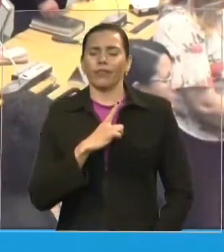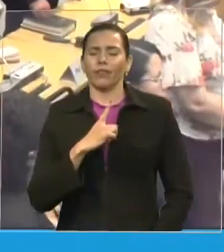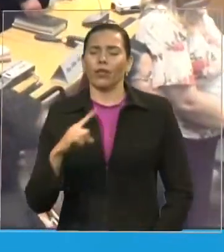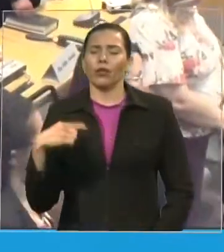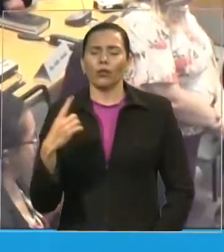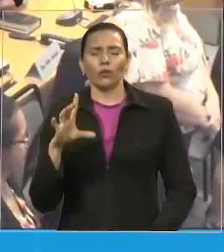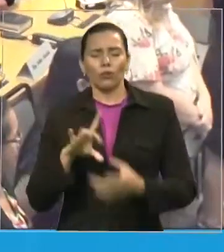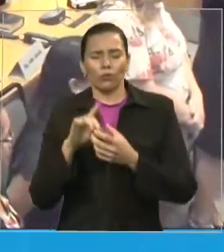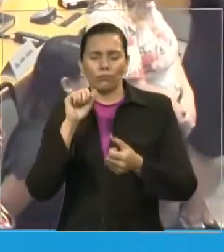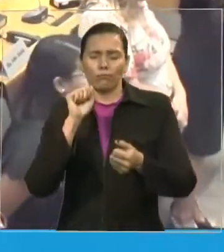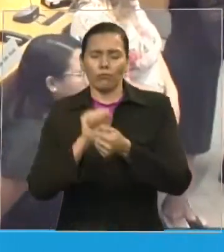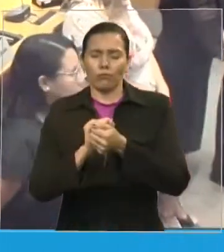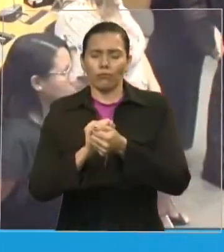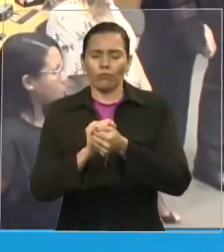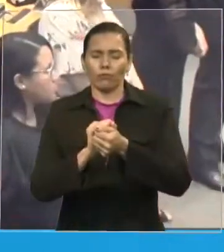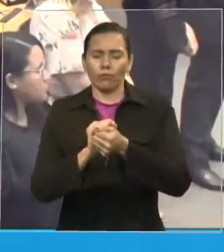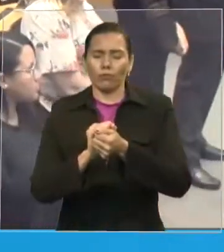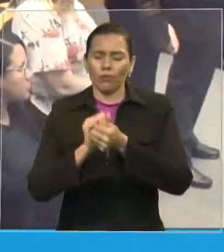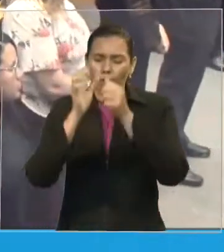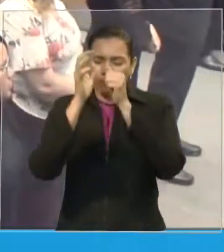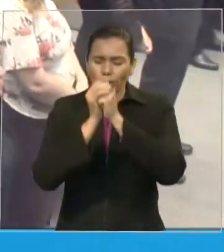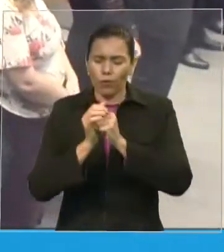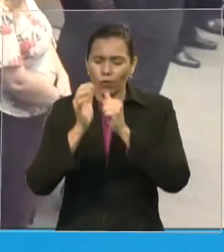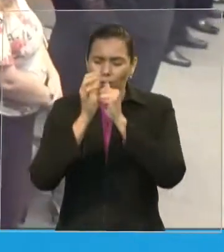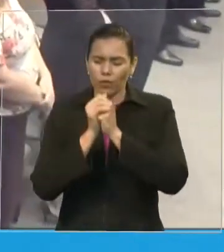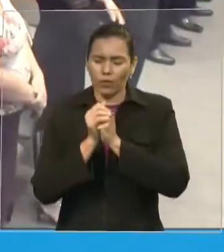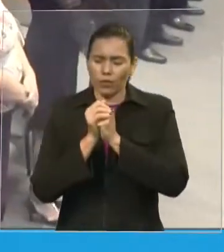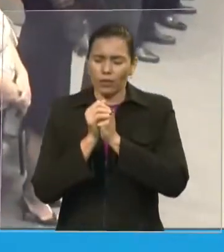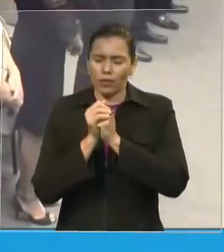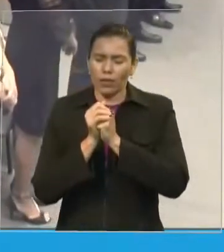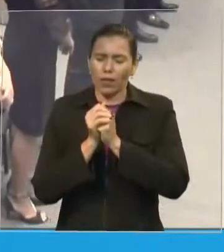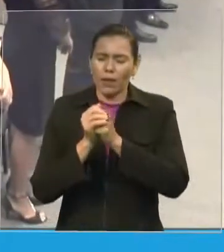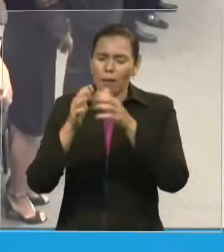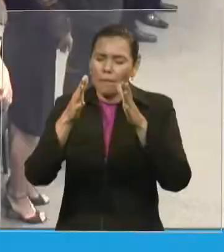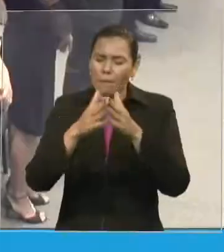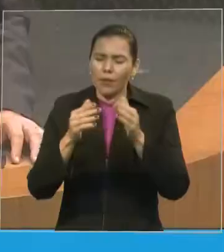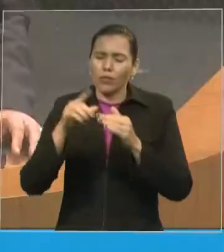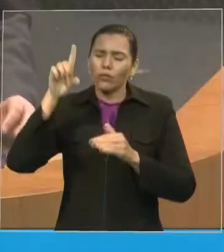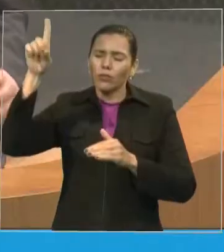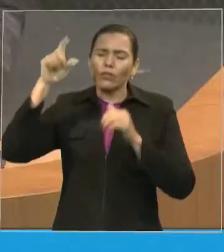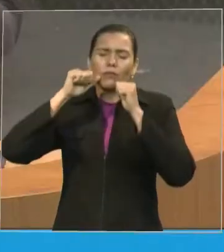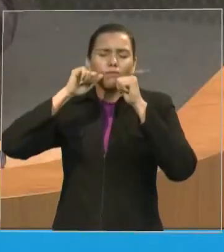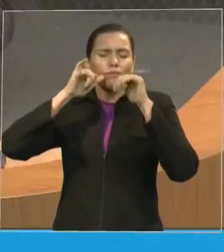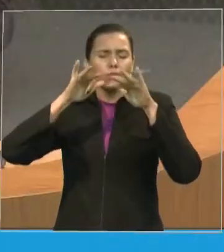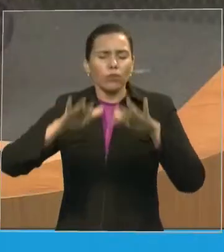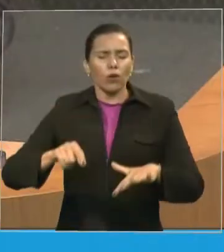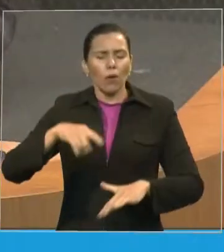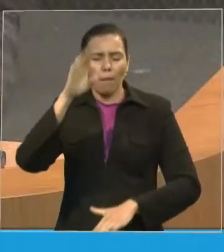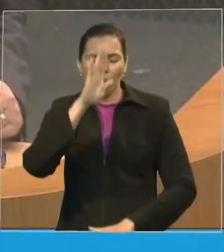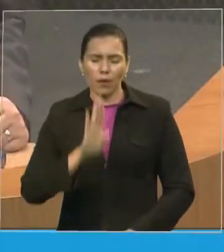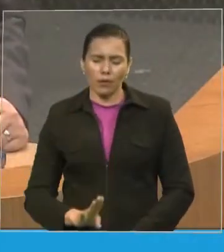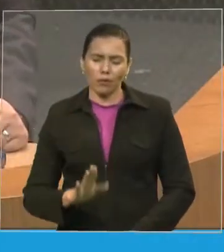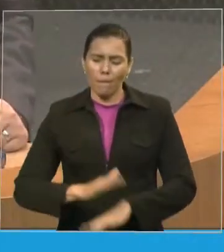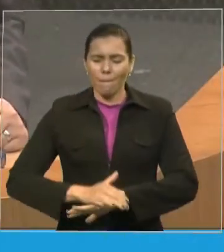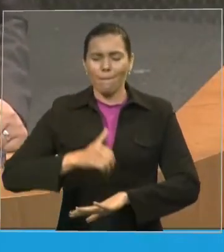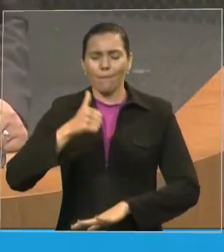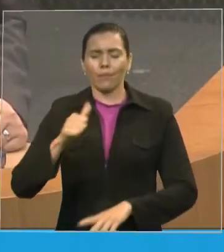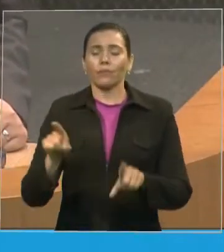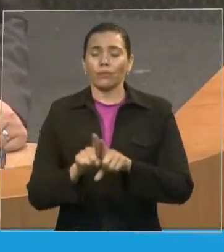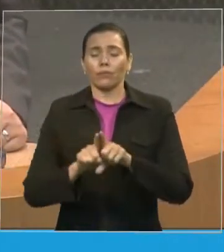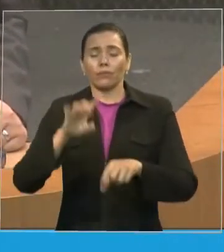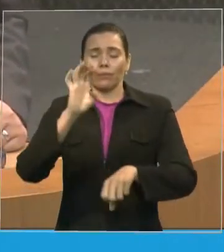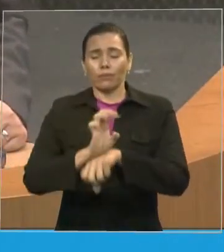orar por um Brasil melhor por um estado do Maranhão melhor